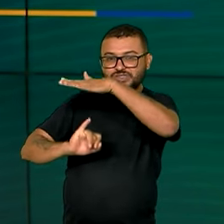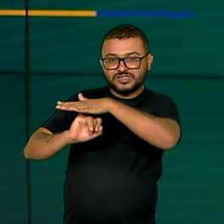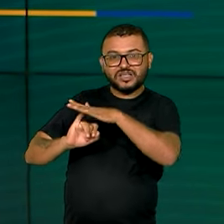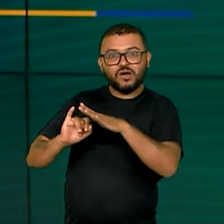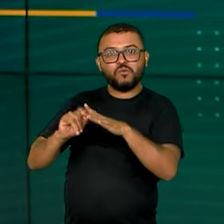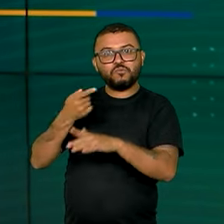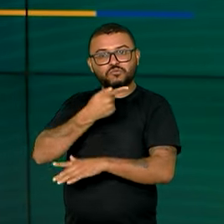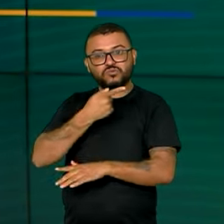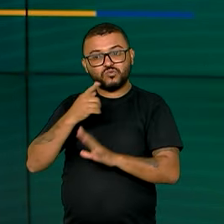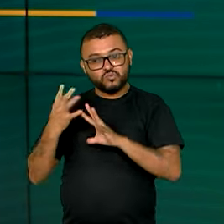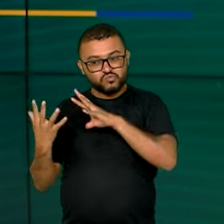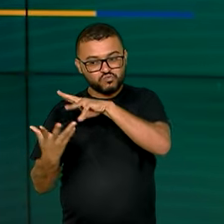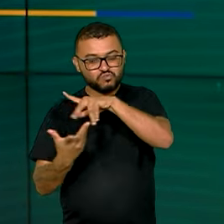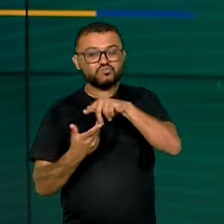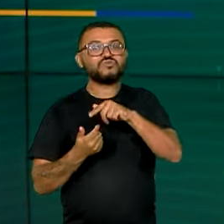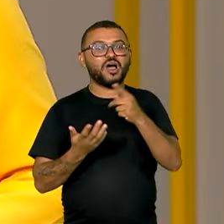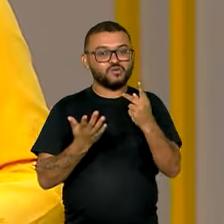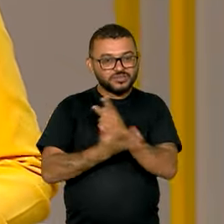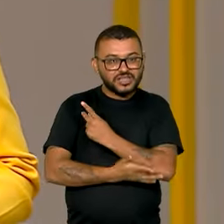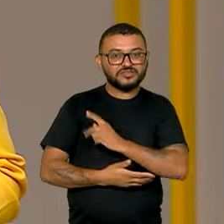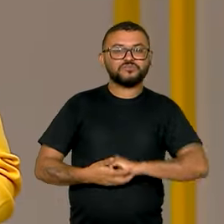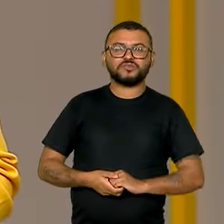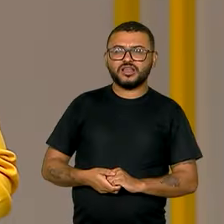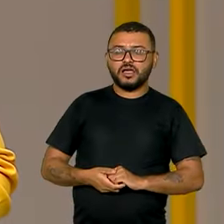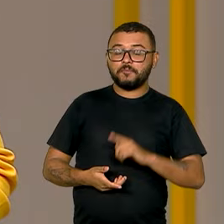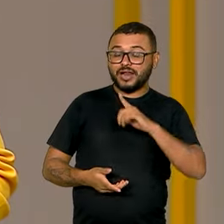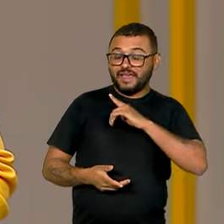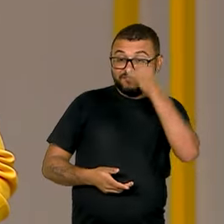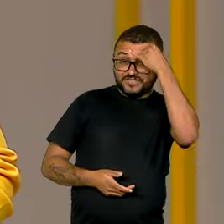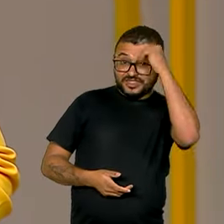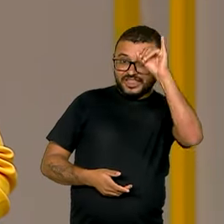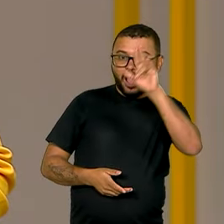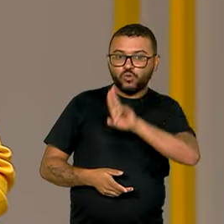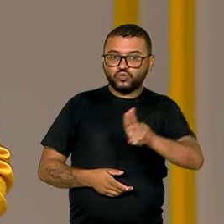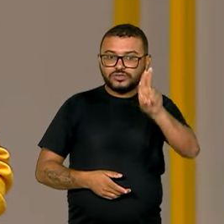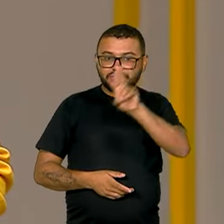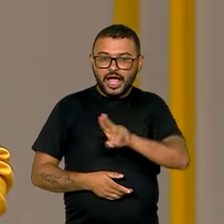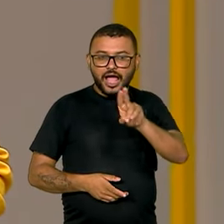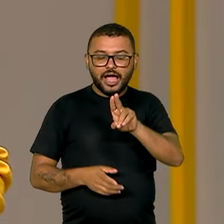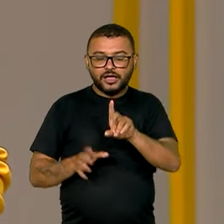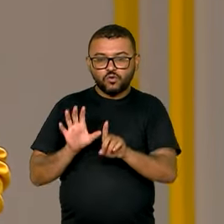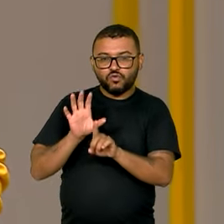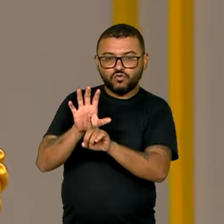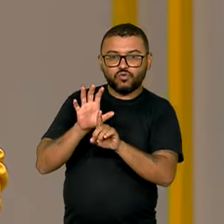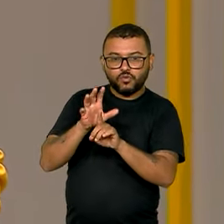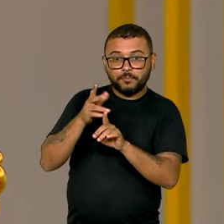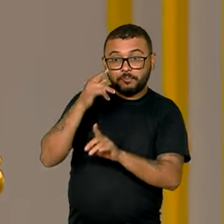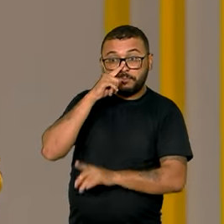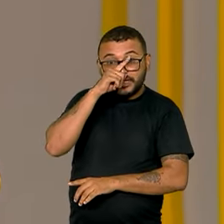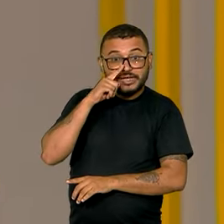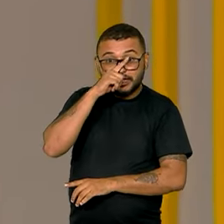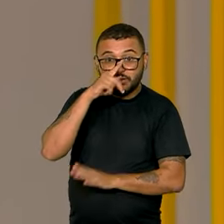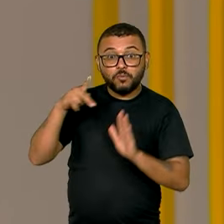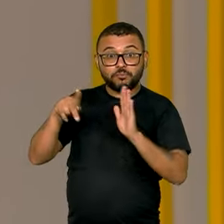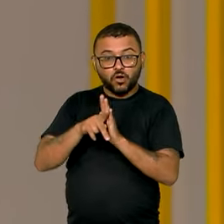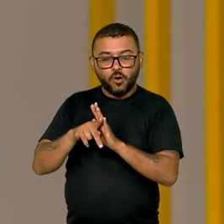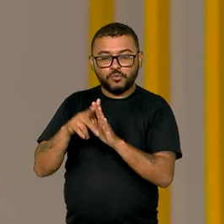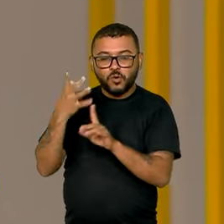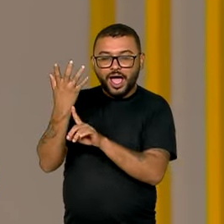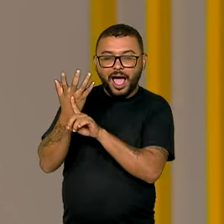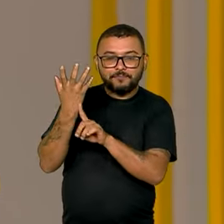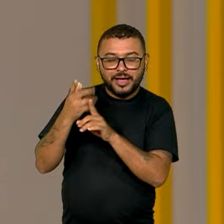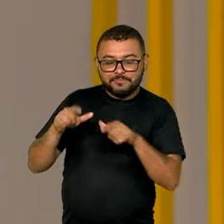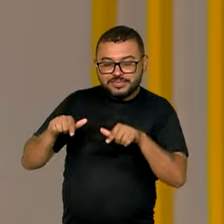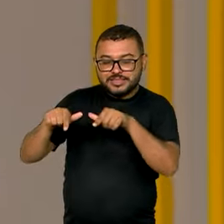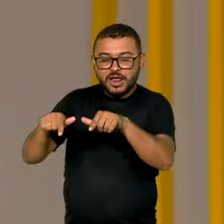instituições em todo o mundo. E para coibir o uso e conscientizar contra os perigos desse tipo de aparelho, a